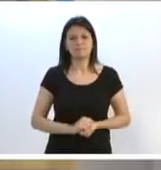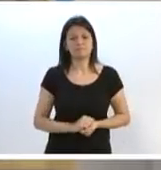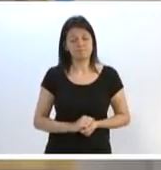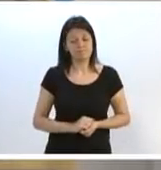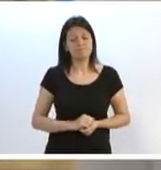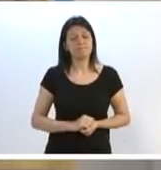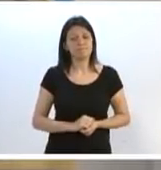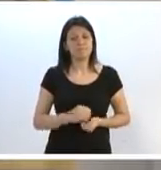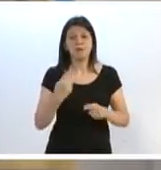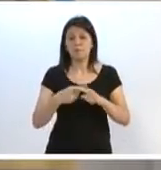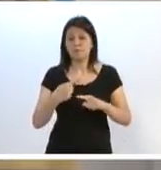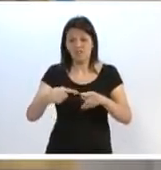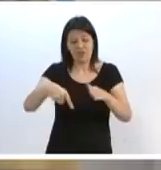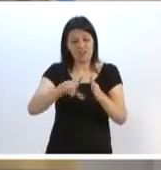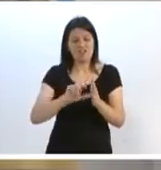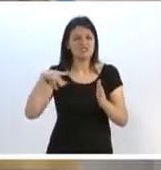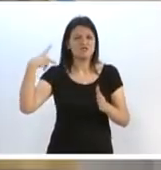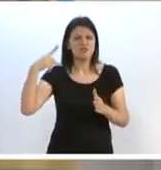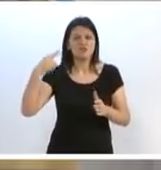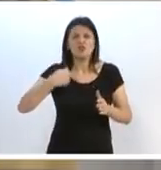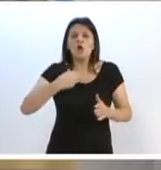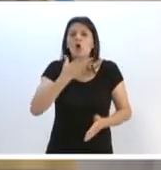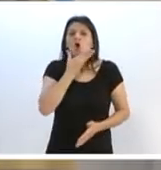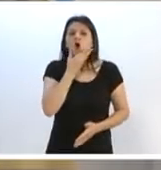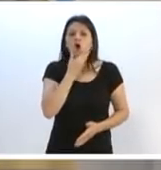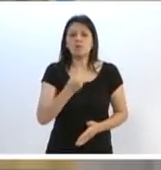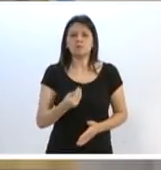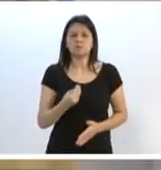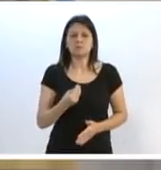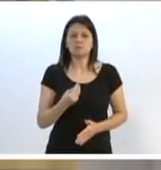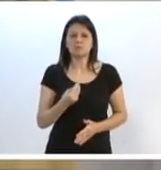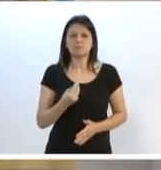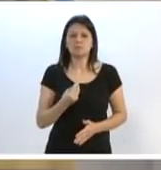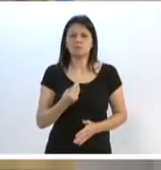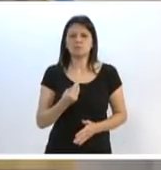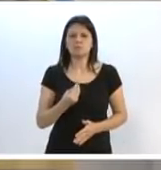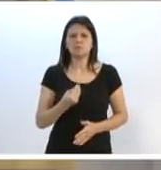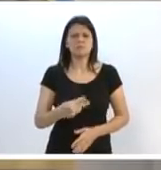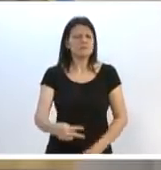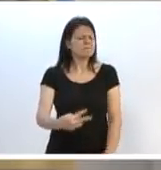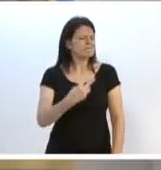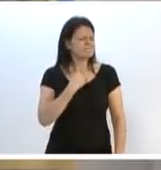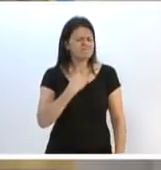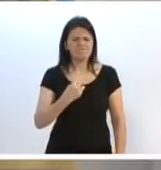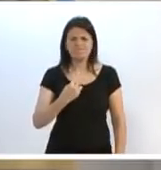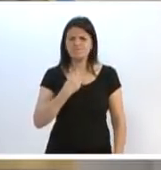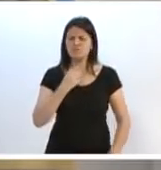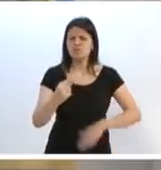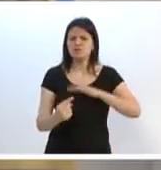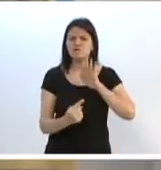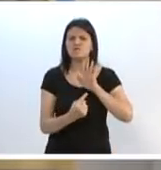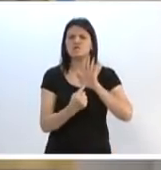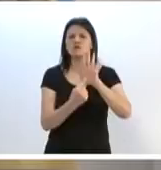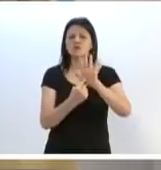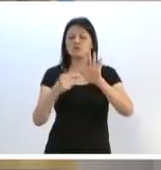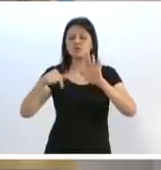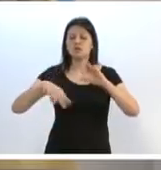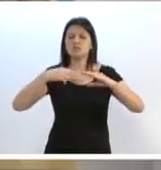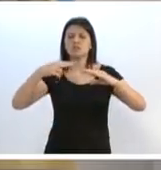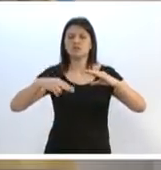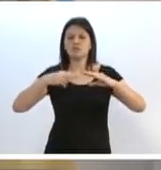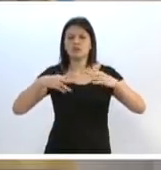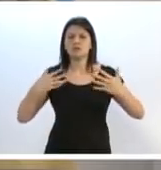homem. Porque antes de eu ser vereador, eu sou homem. Não vou admitir. Não vou admitir. E vou mostrar nessa casa